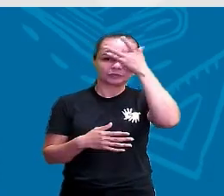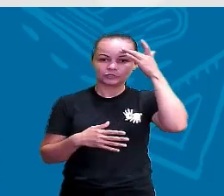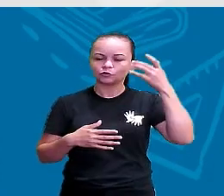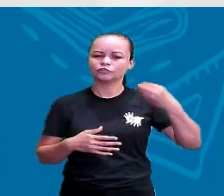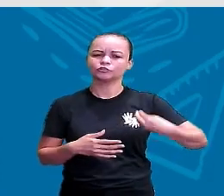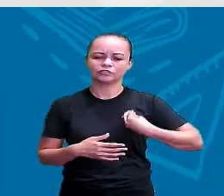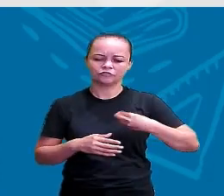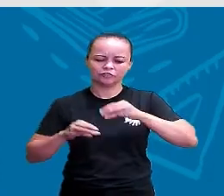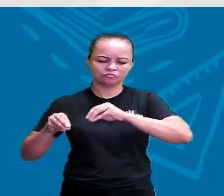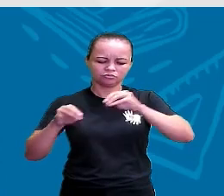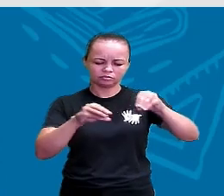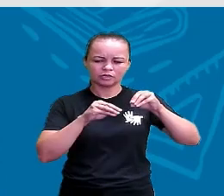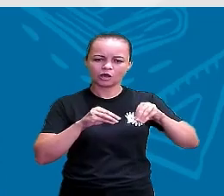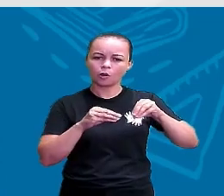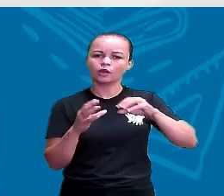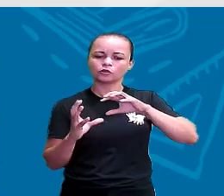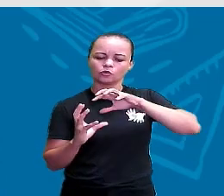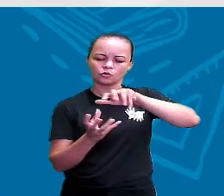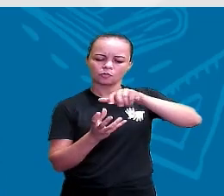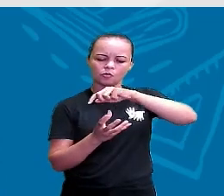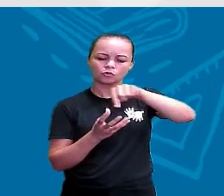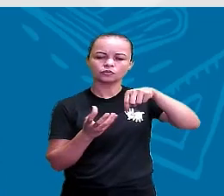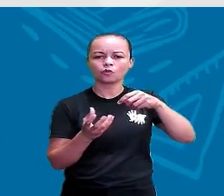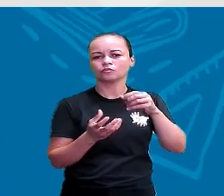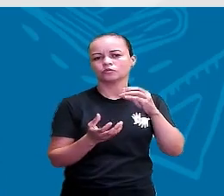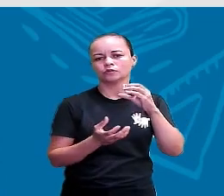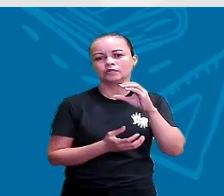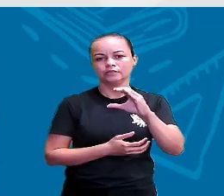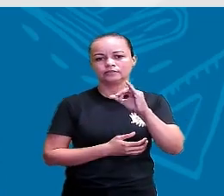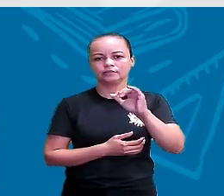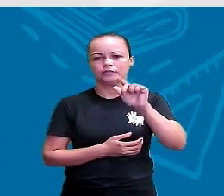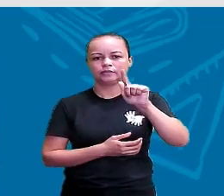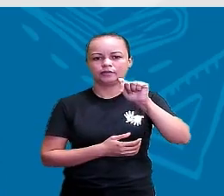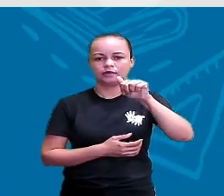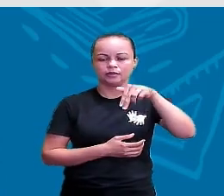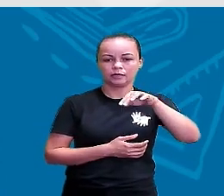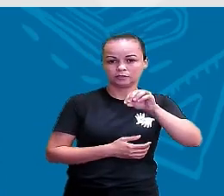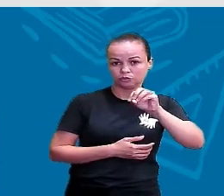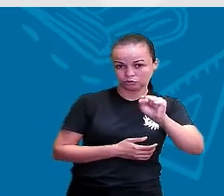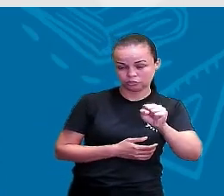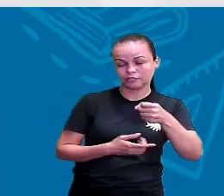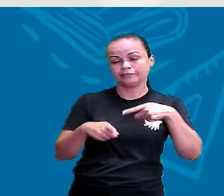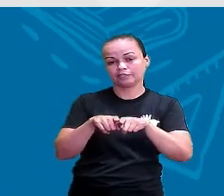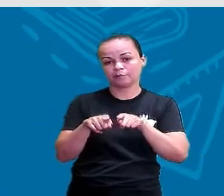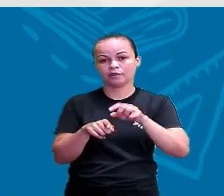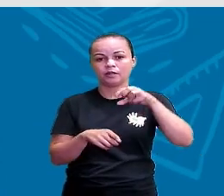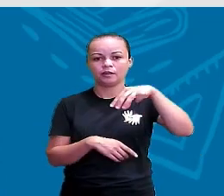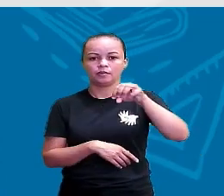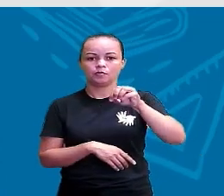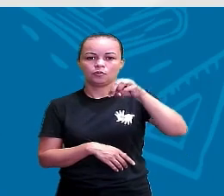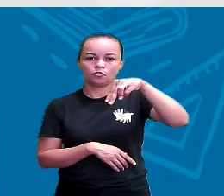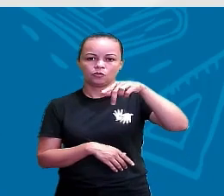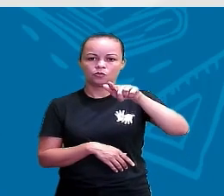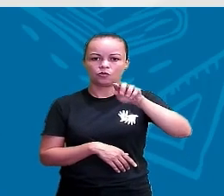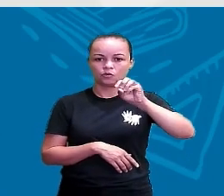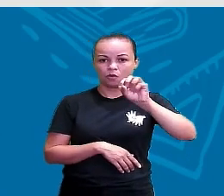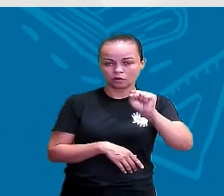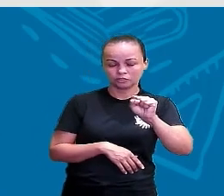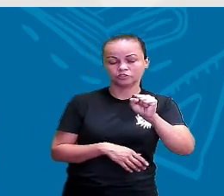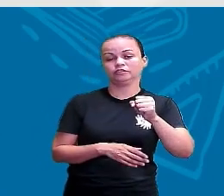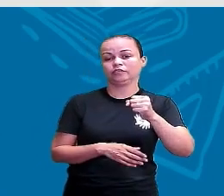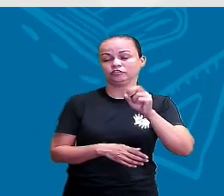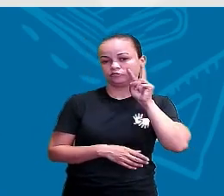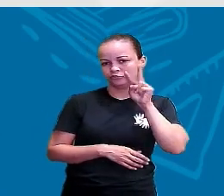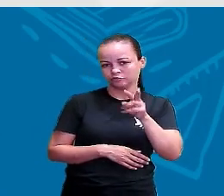assim ao redor do mundo, como os ciganos, por exemplo, e os mongóis, que a gente viu também no exemplo, certo? E a gente sabe que como